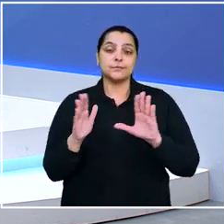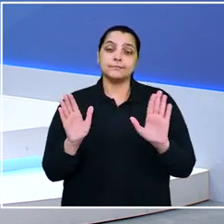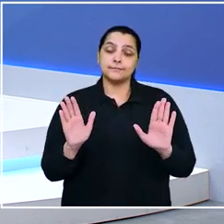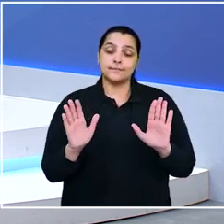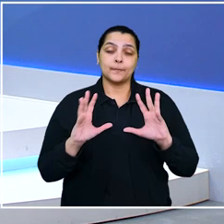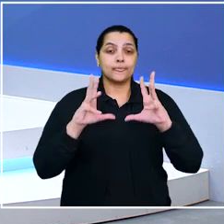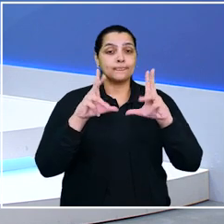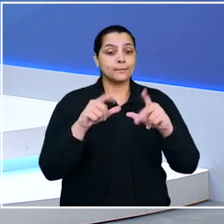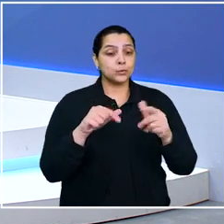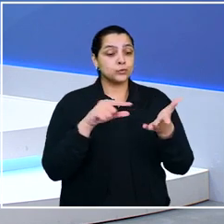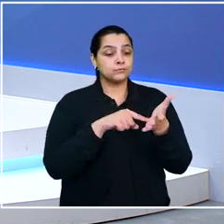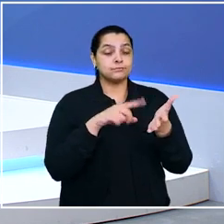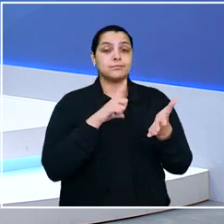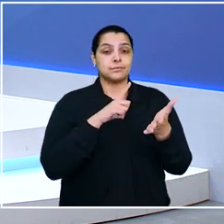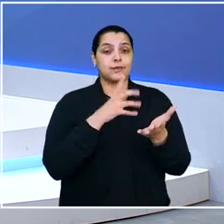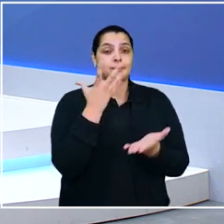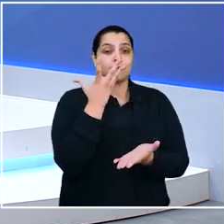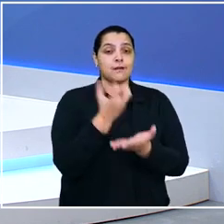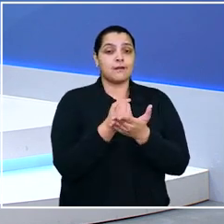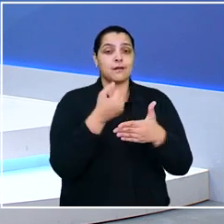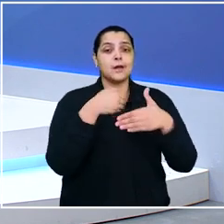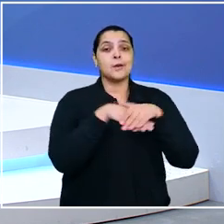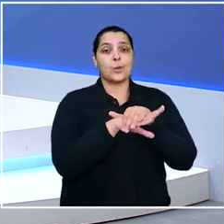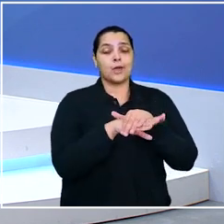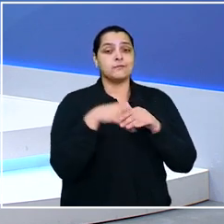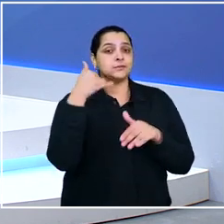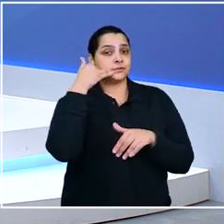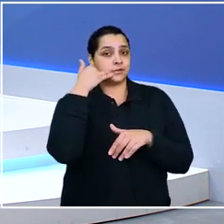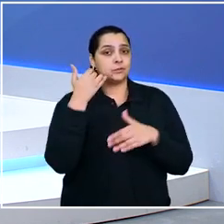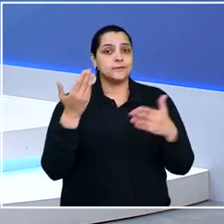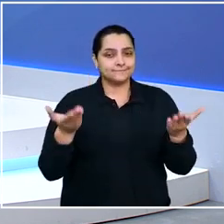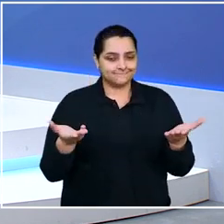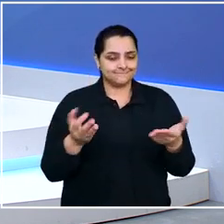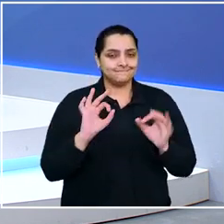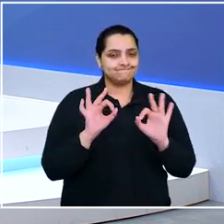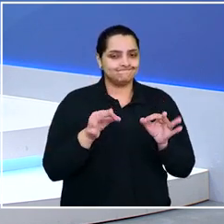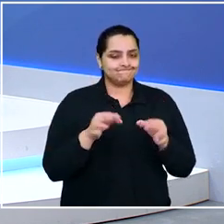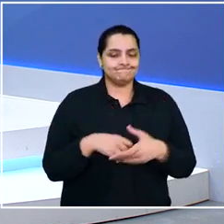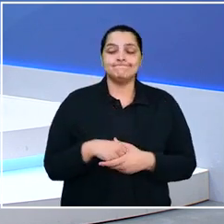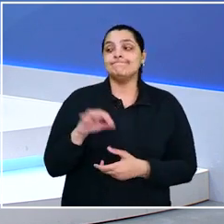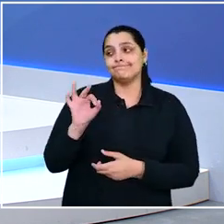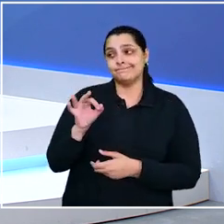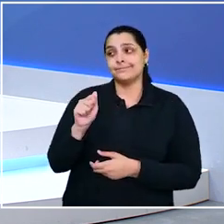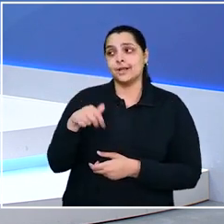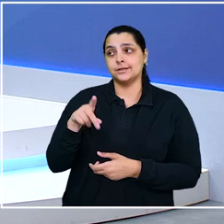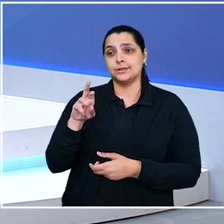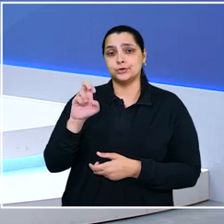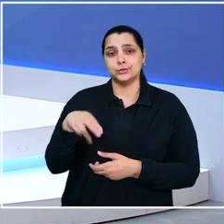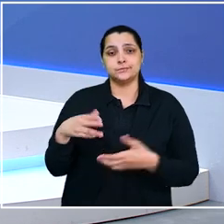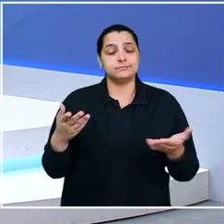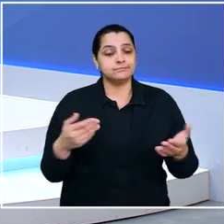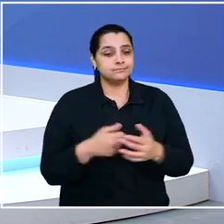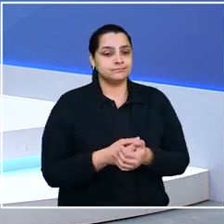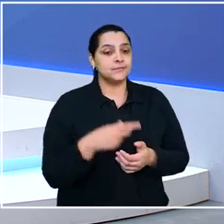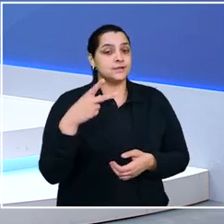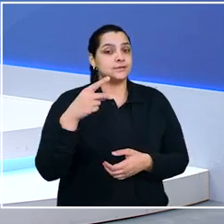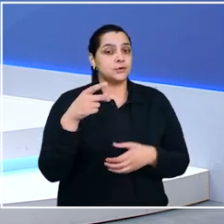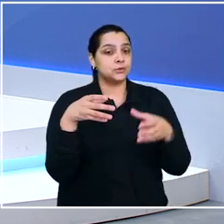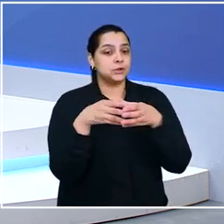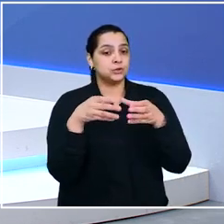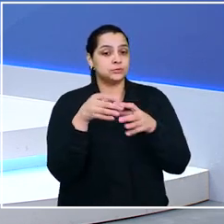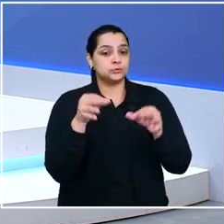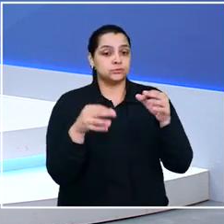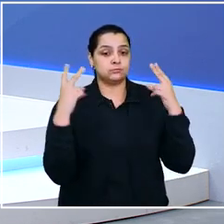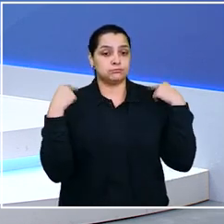Afinal, tudo o que a gente fala fica registrado no telefone celular. Exatamente, Anderson. E em um caso julgado pela